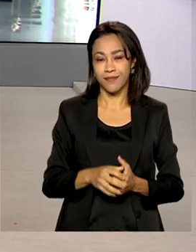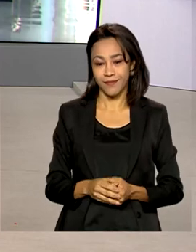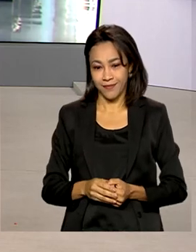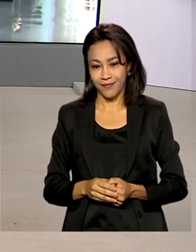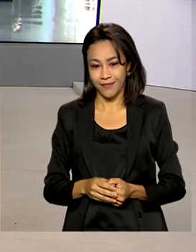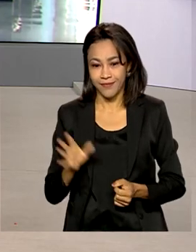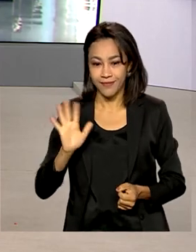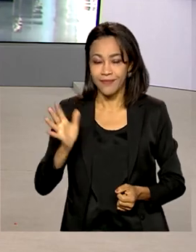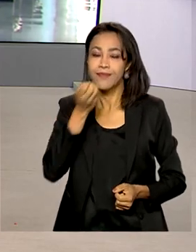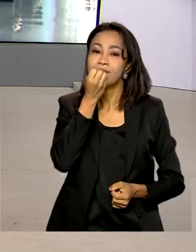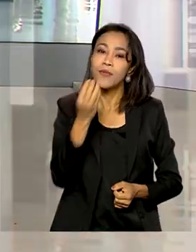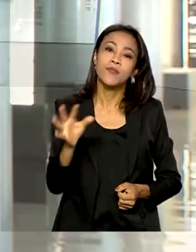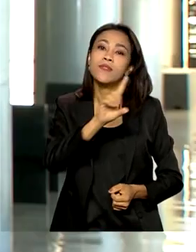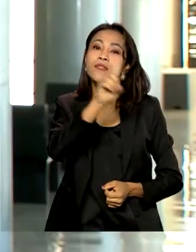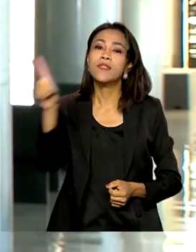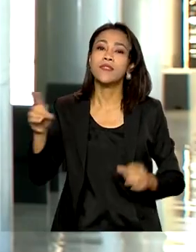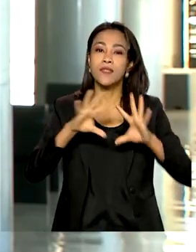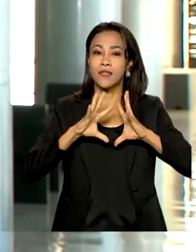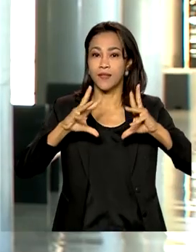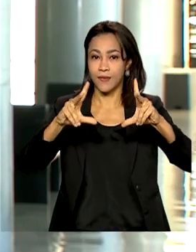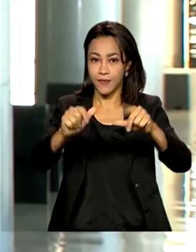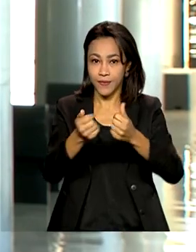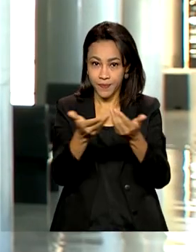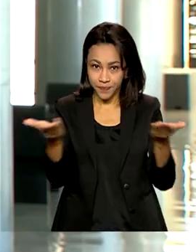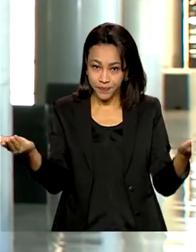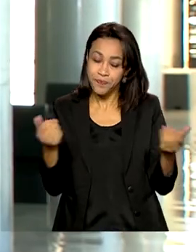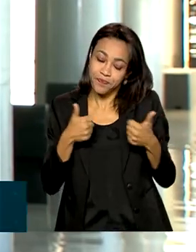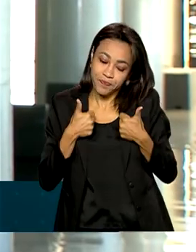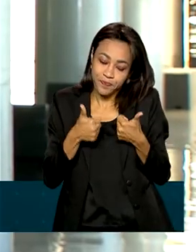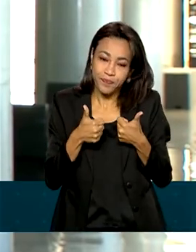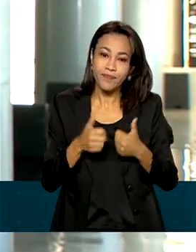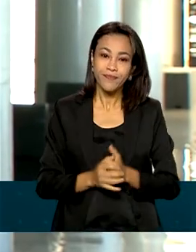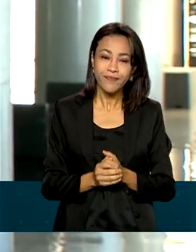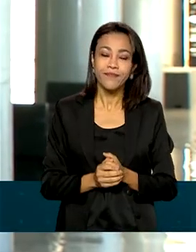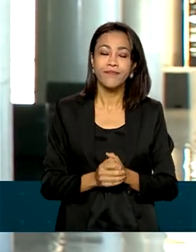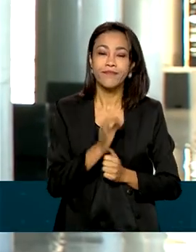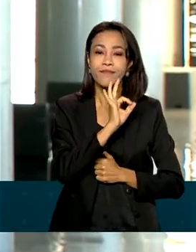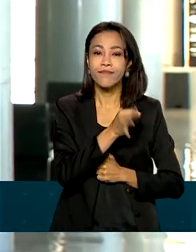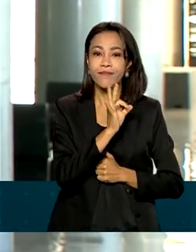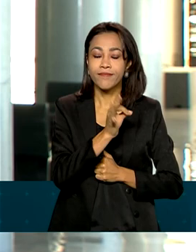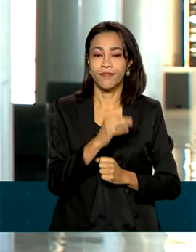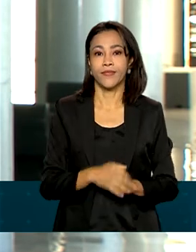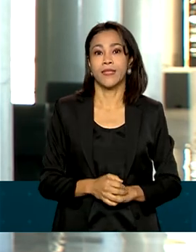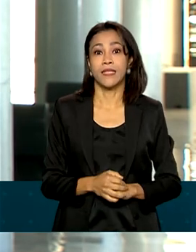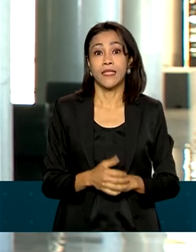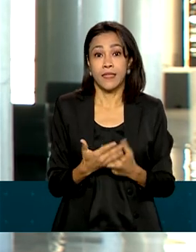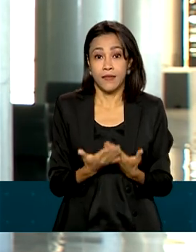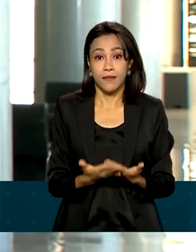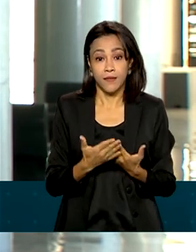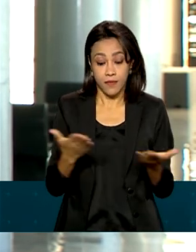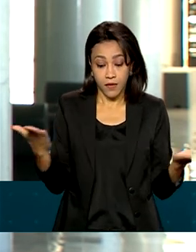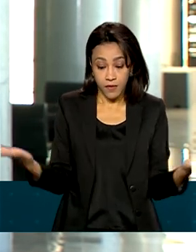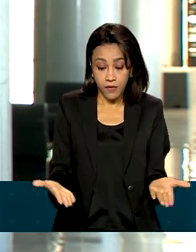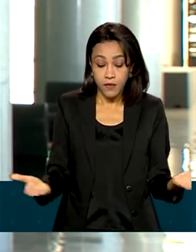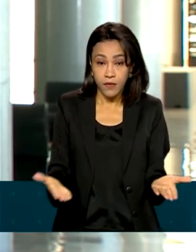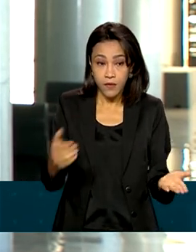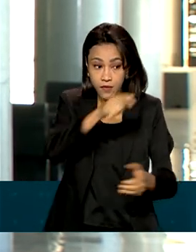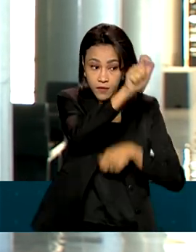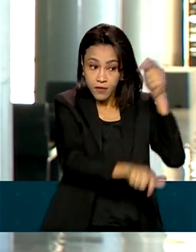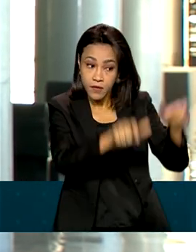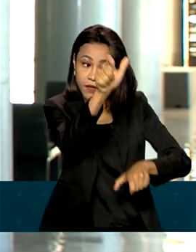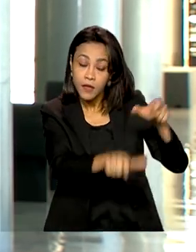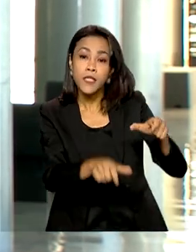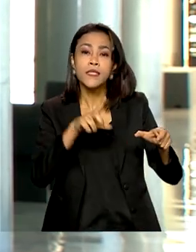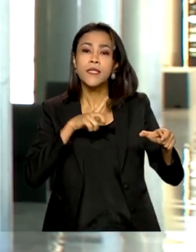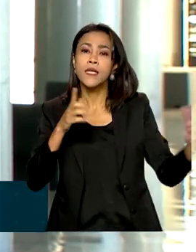Roberto, bom dia pra você, bom dia a todos. Tudo bem, né, exatamente, é isso mesmo, né. Então, a partir de agora os estudantes têm até o